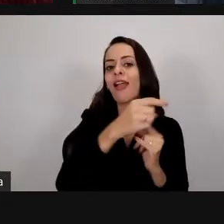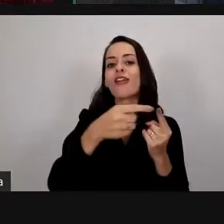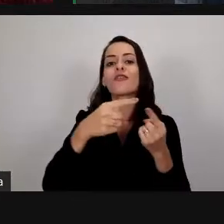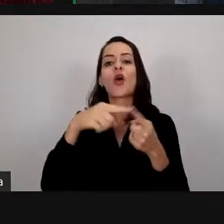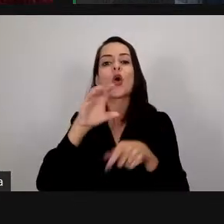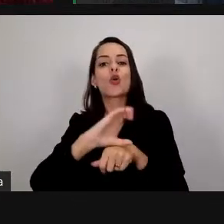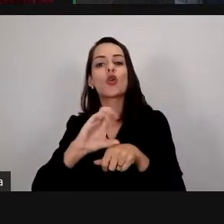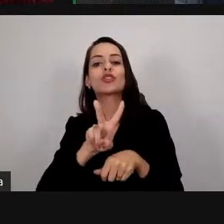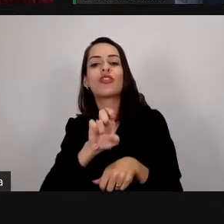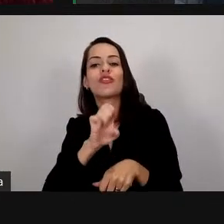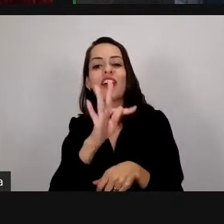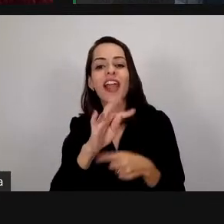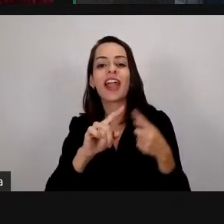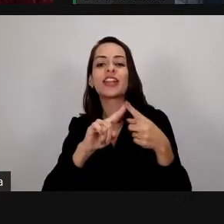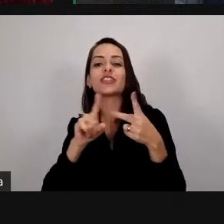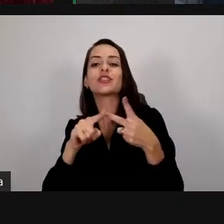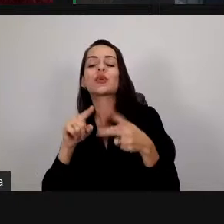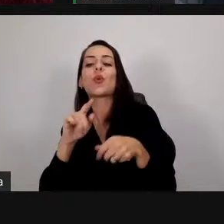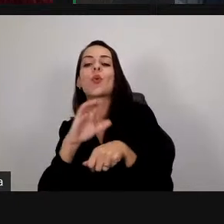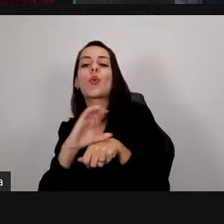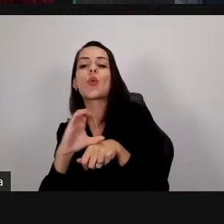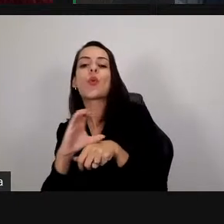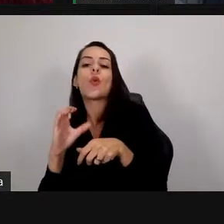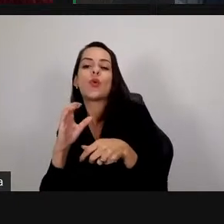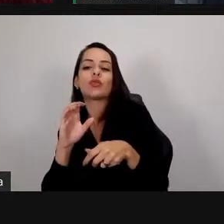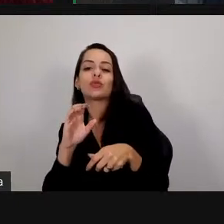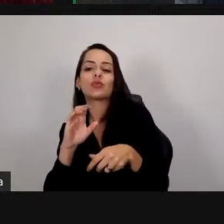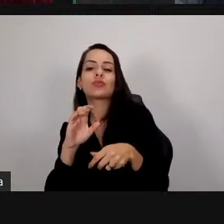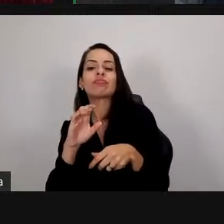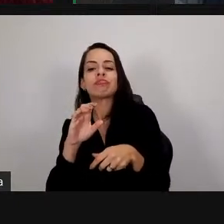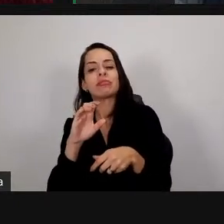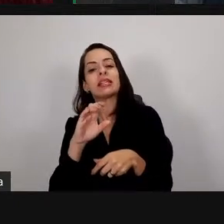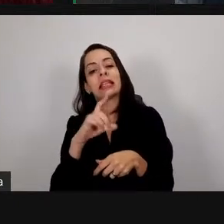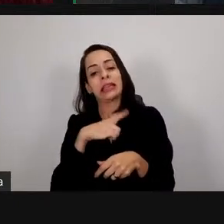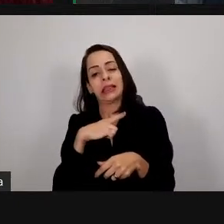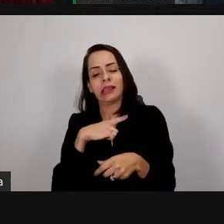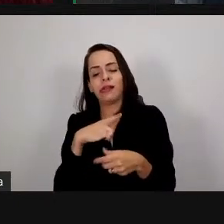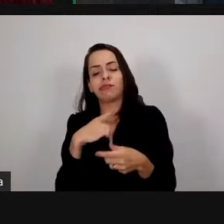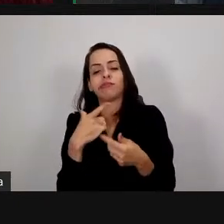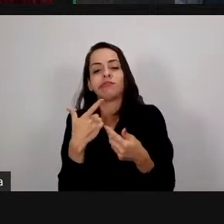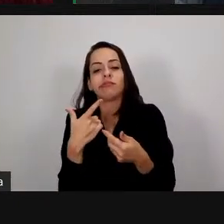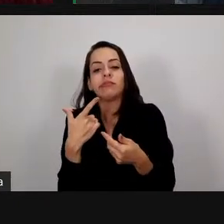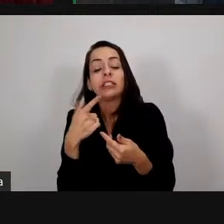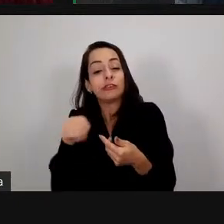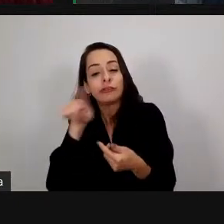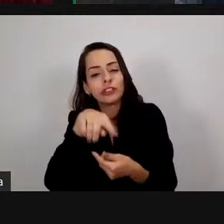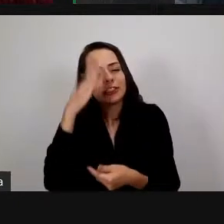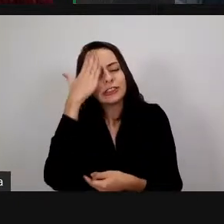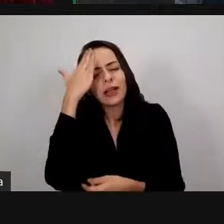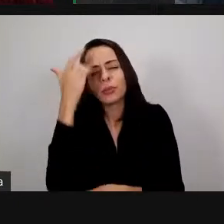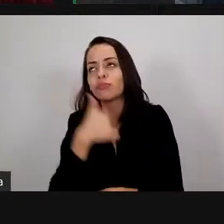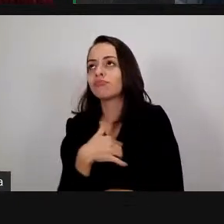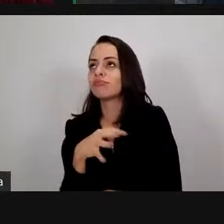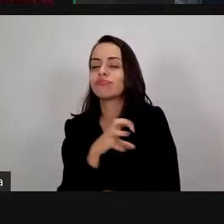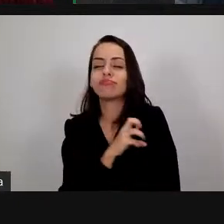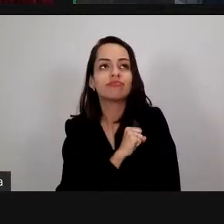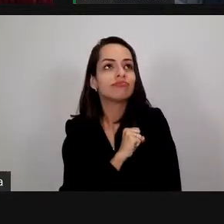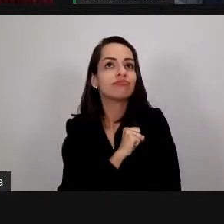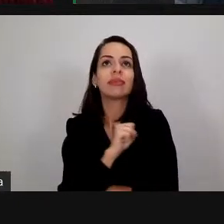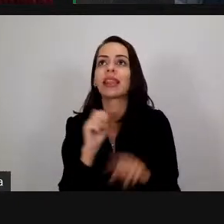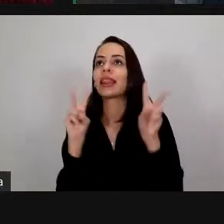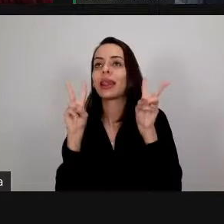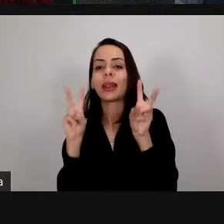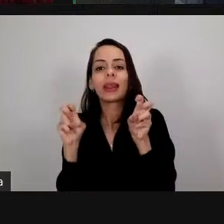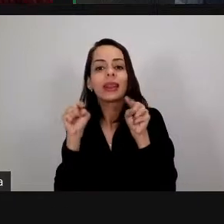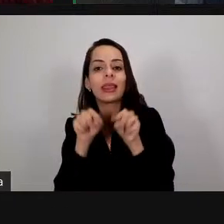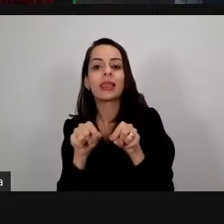me conhece sabe o quanto eu sou apaixonada por tudo isso que a gente está discutindo que a gente está fazendo aqui